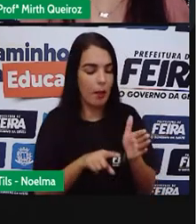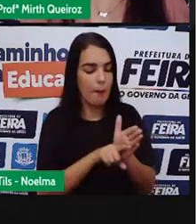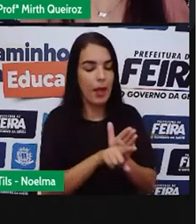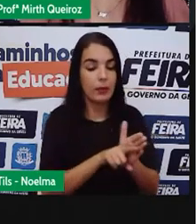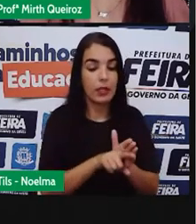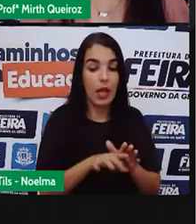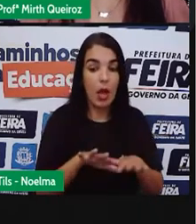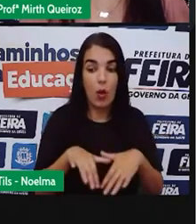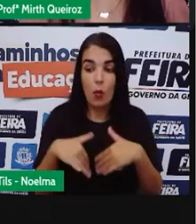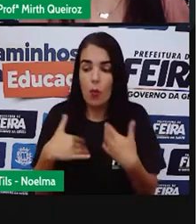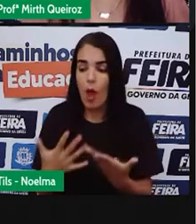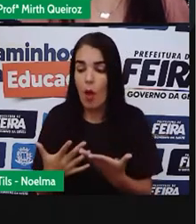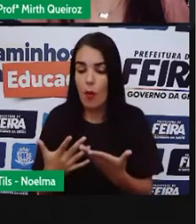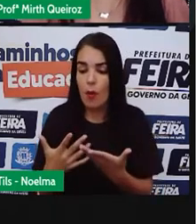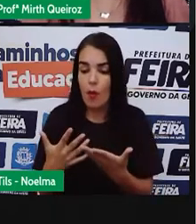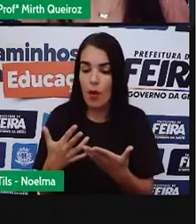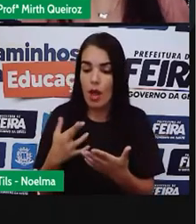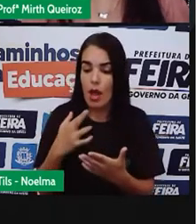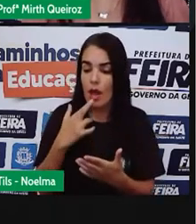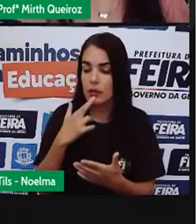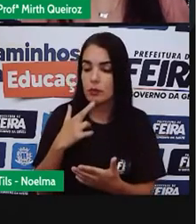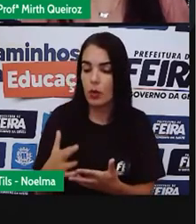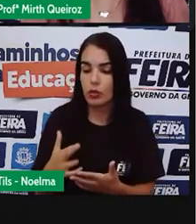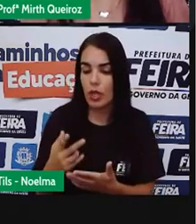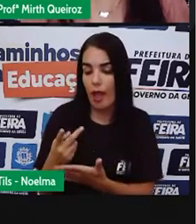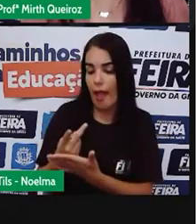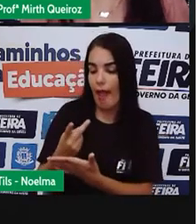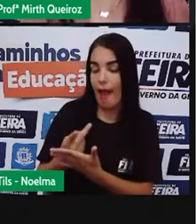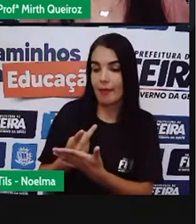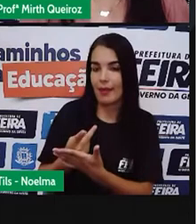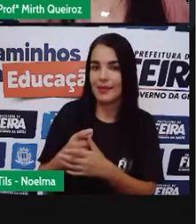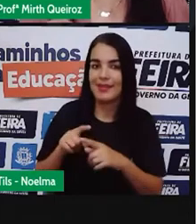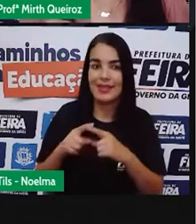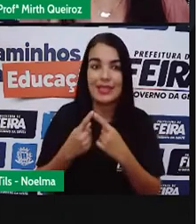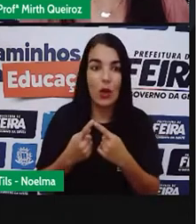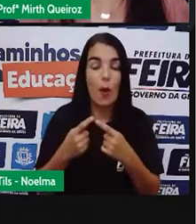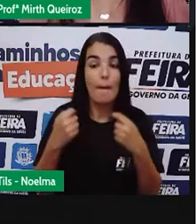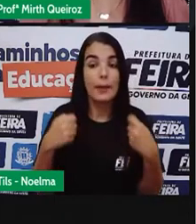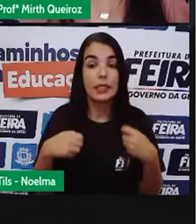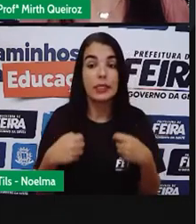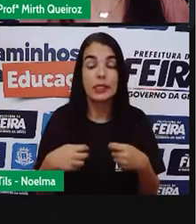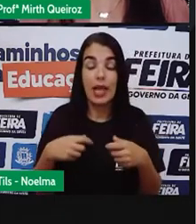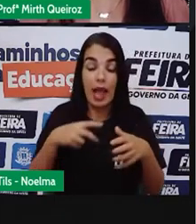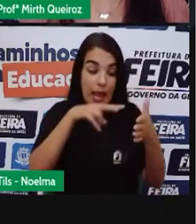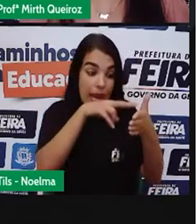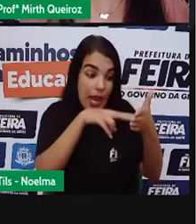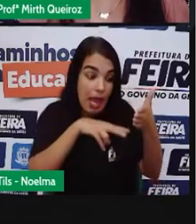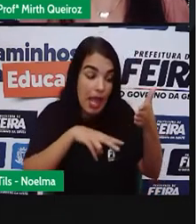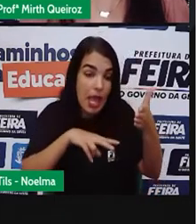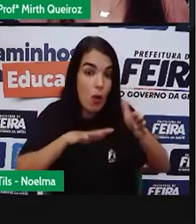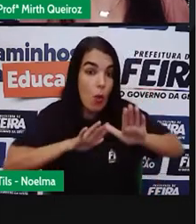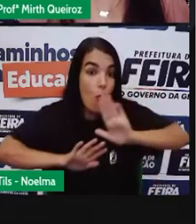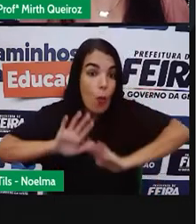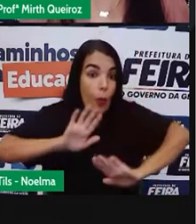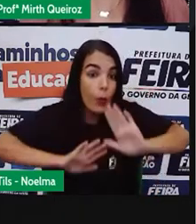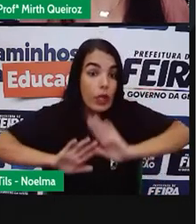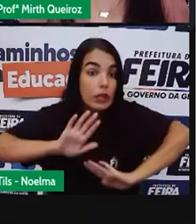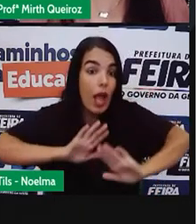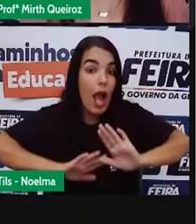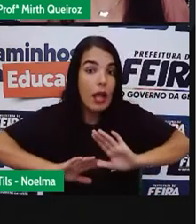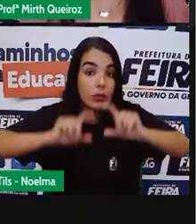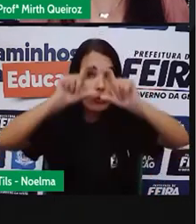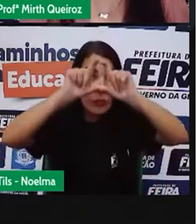incorreta e a pessoa já vai lá e marca a correta. Então, ao ler com cuidado esse